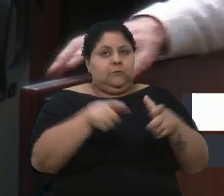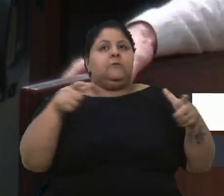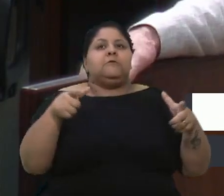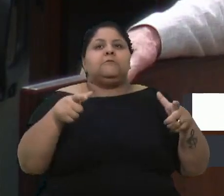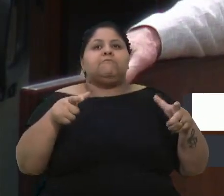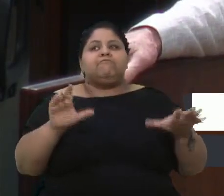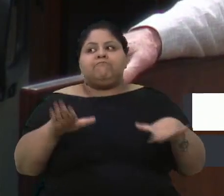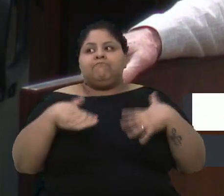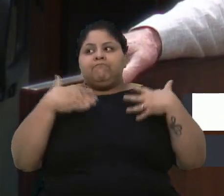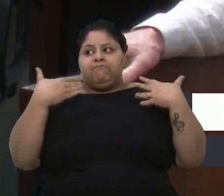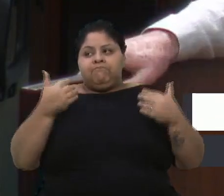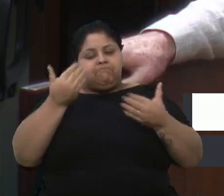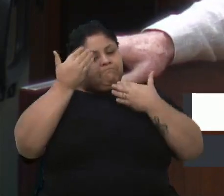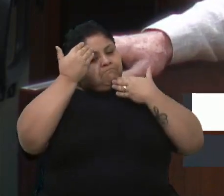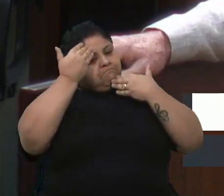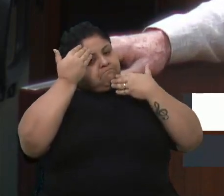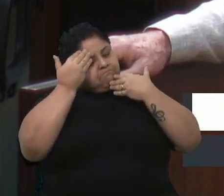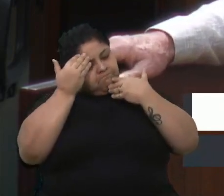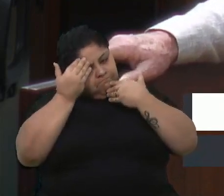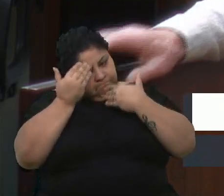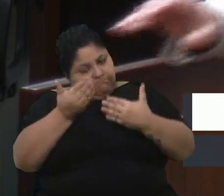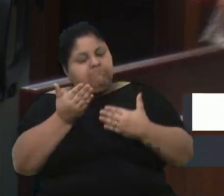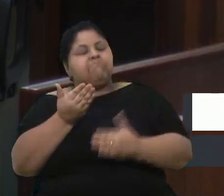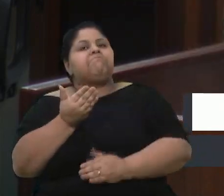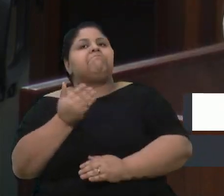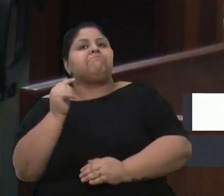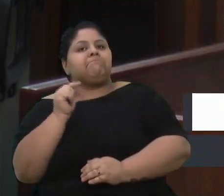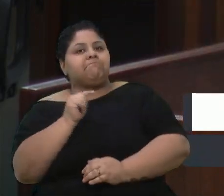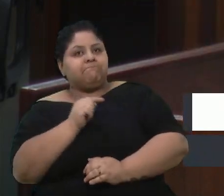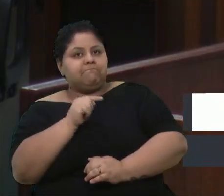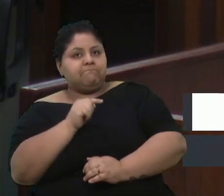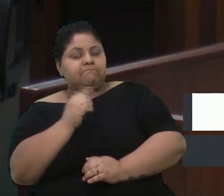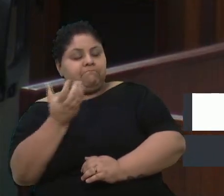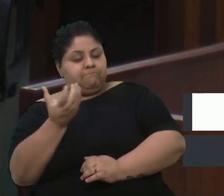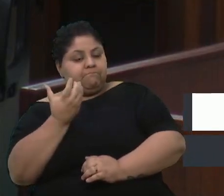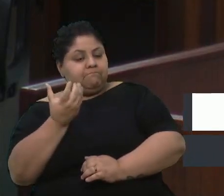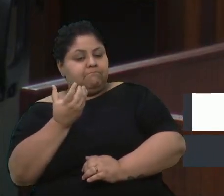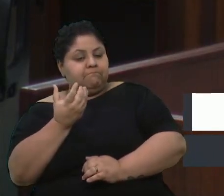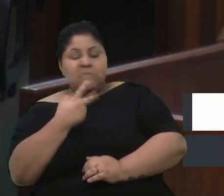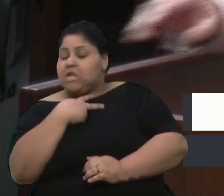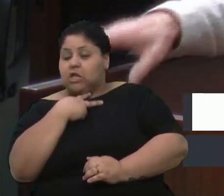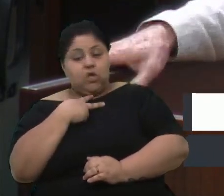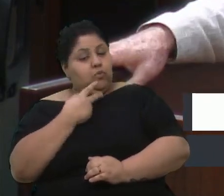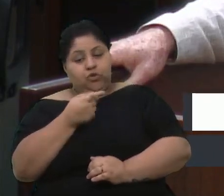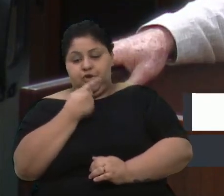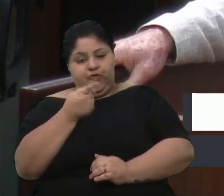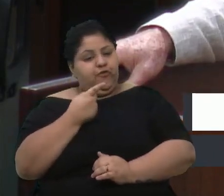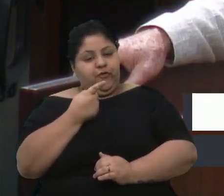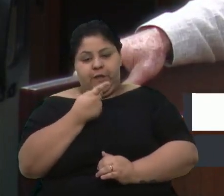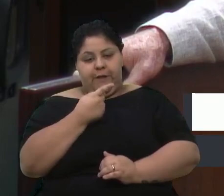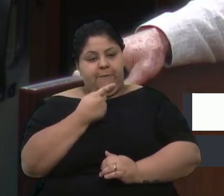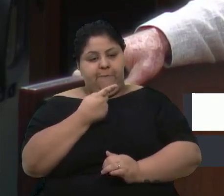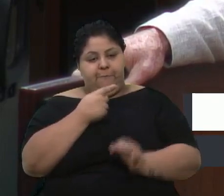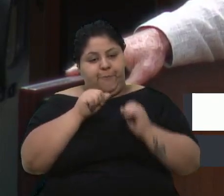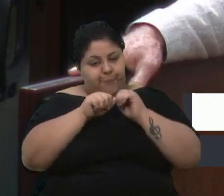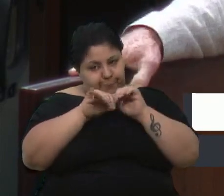Então, grato por isso. E isso, eu queria, não poderia deixar de compartilhar com os senhores.